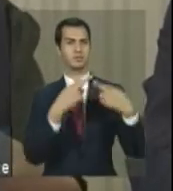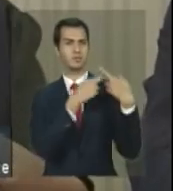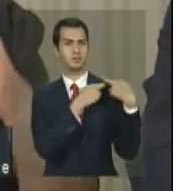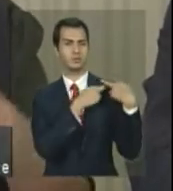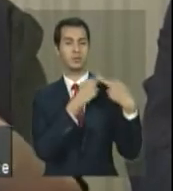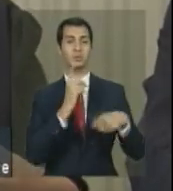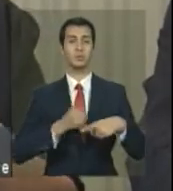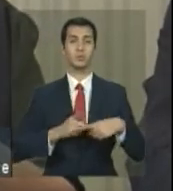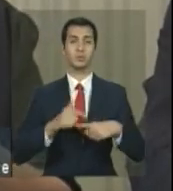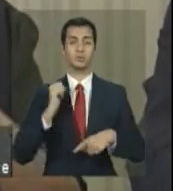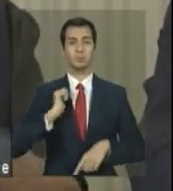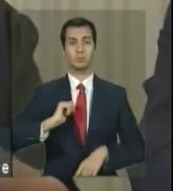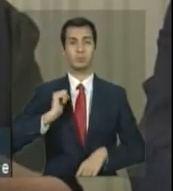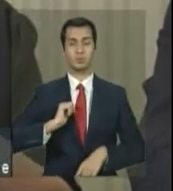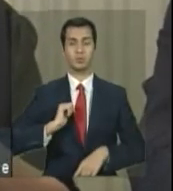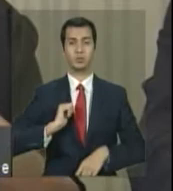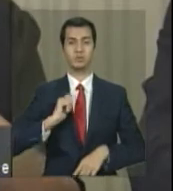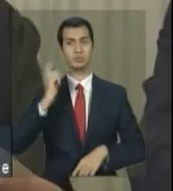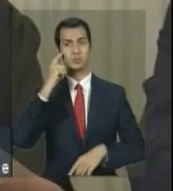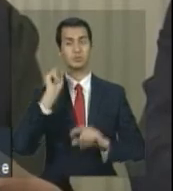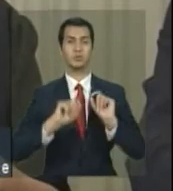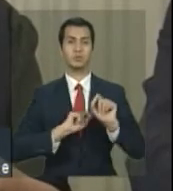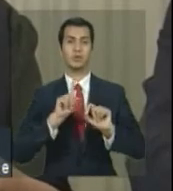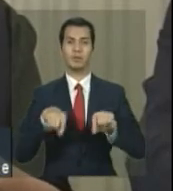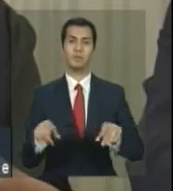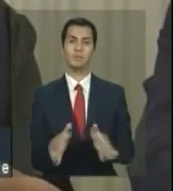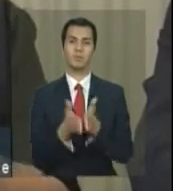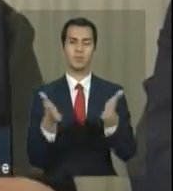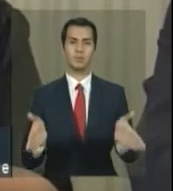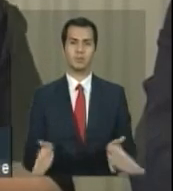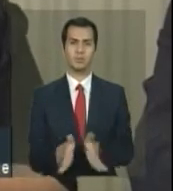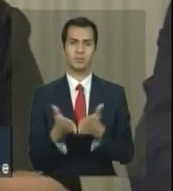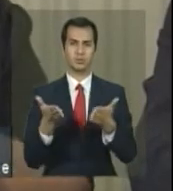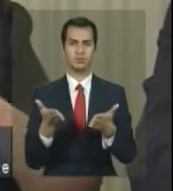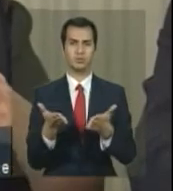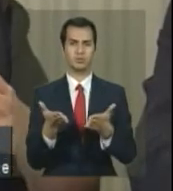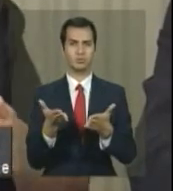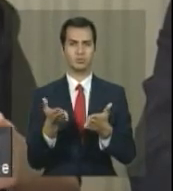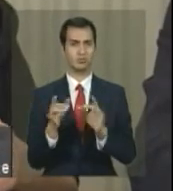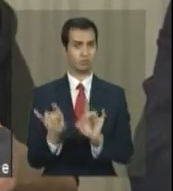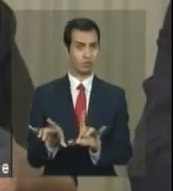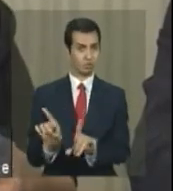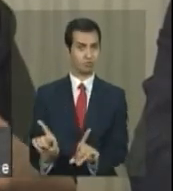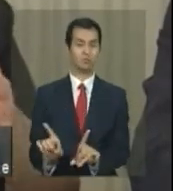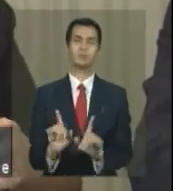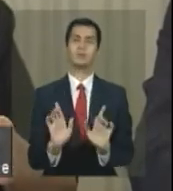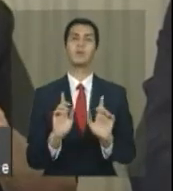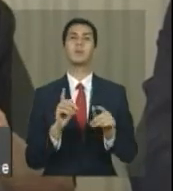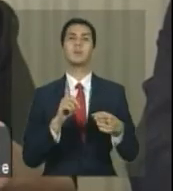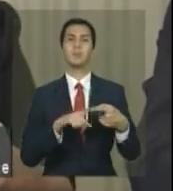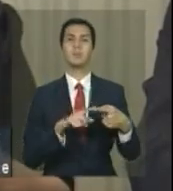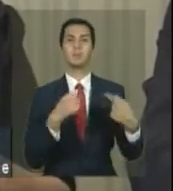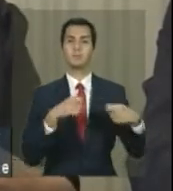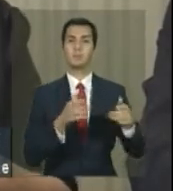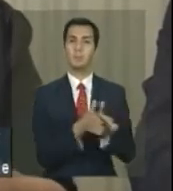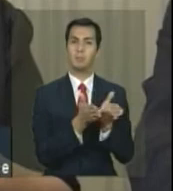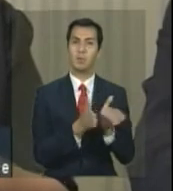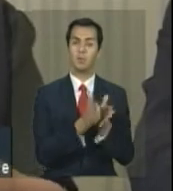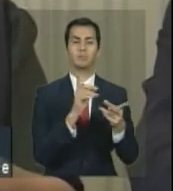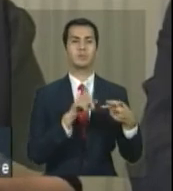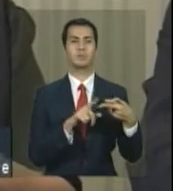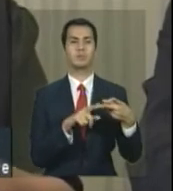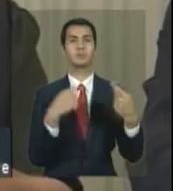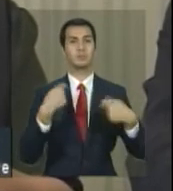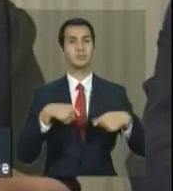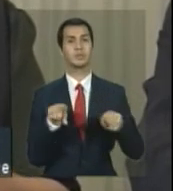essa Bolsa não é uma Bolsa como contrapartida da pobreza. A família tem que ser uma família pobre, extremamente pobre, mas